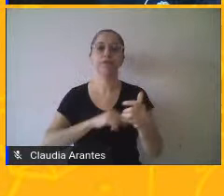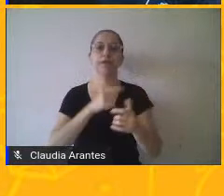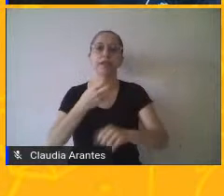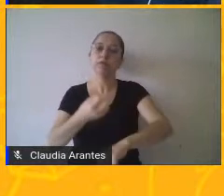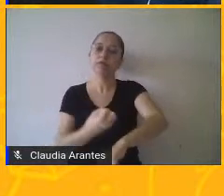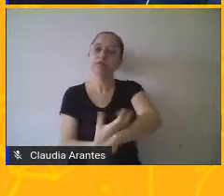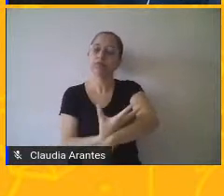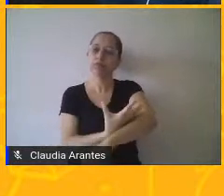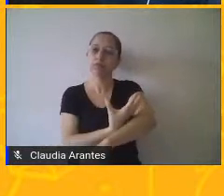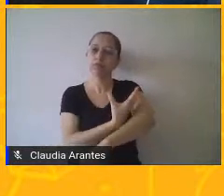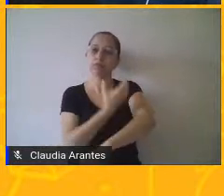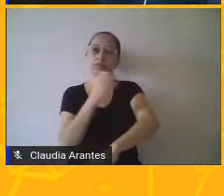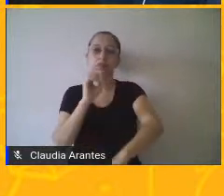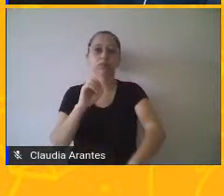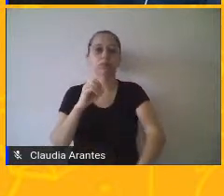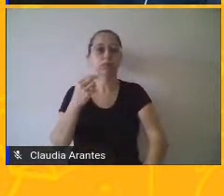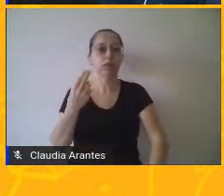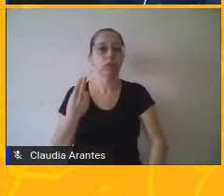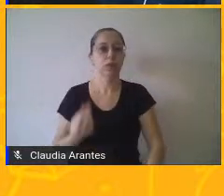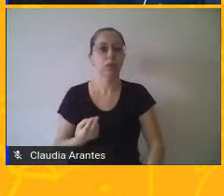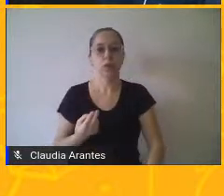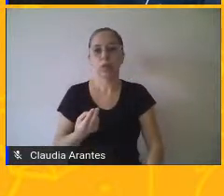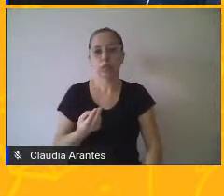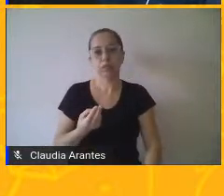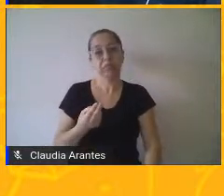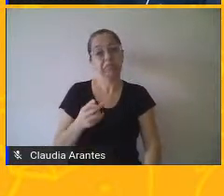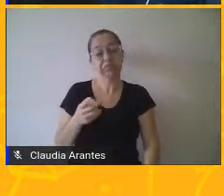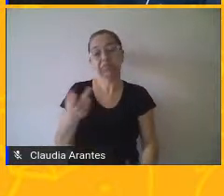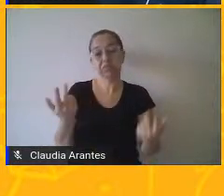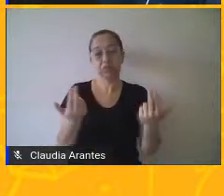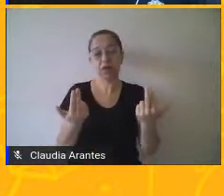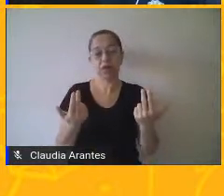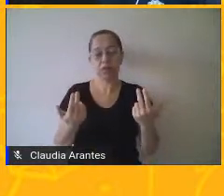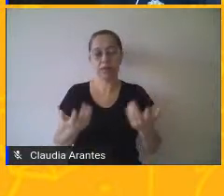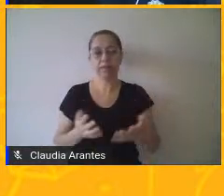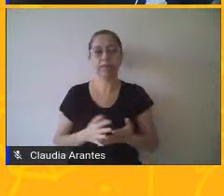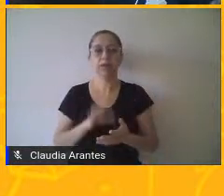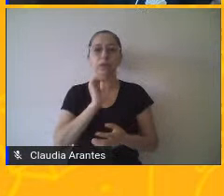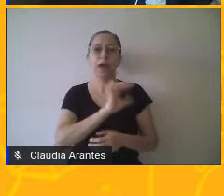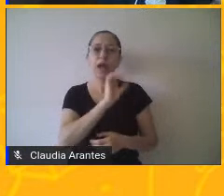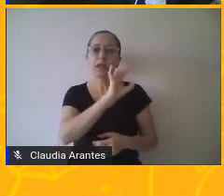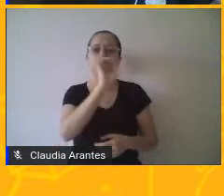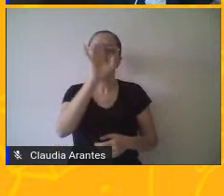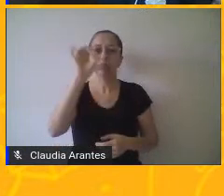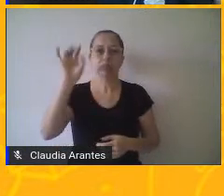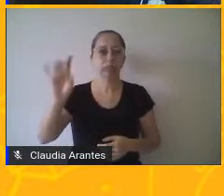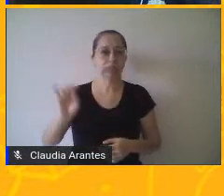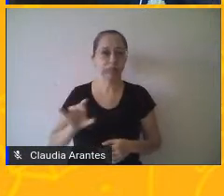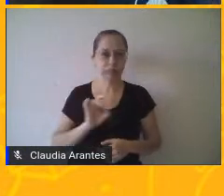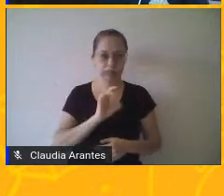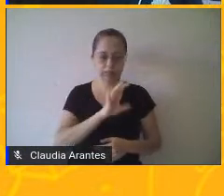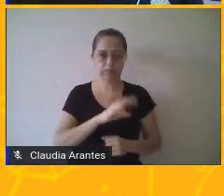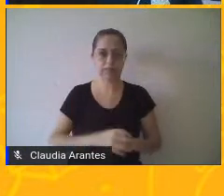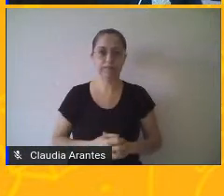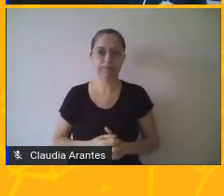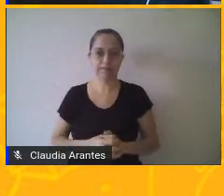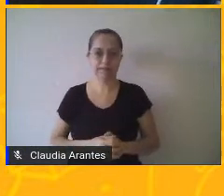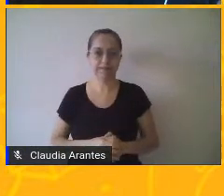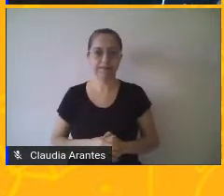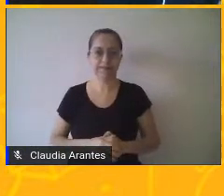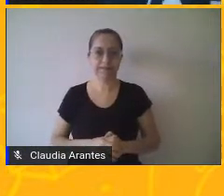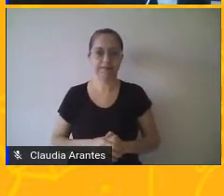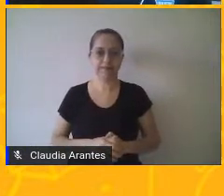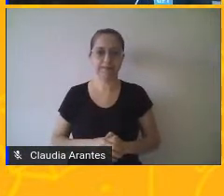ou expressiva, que é a mesma coisa. Cada função dessa, cada função dessa